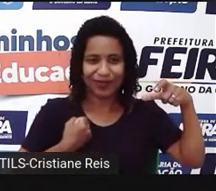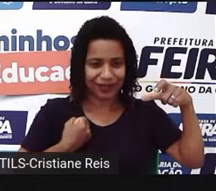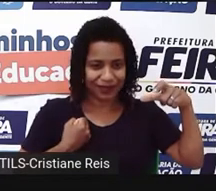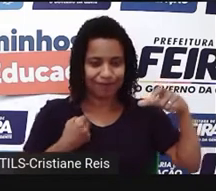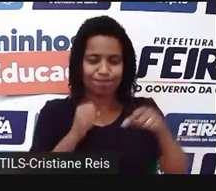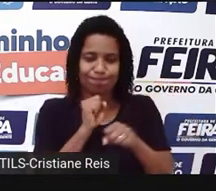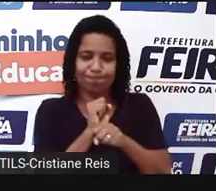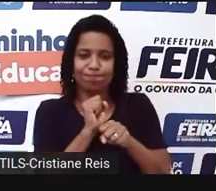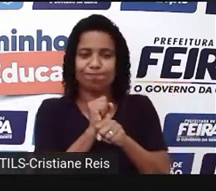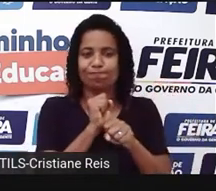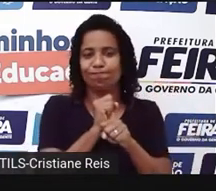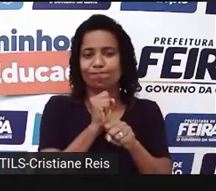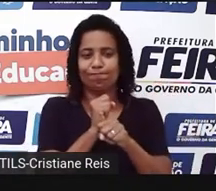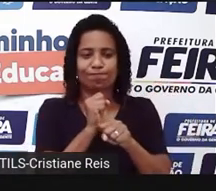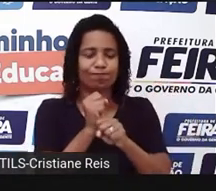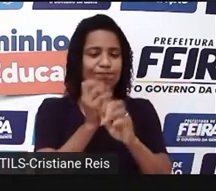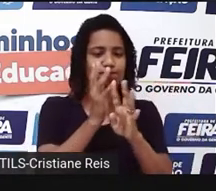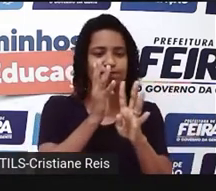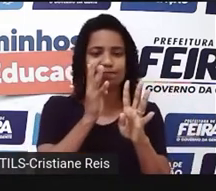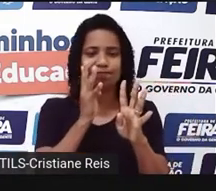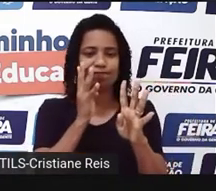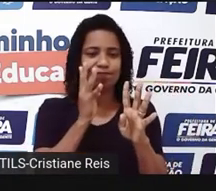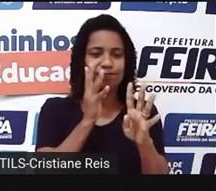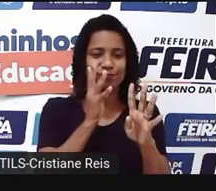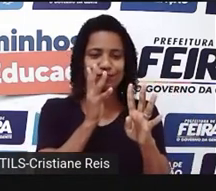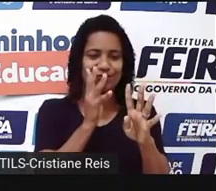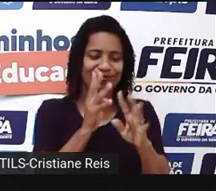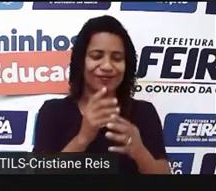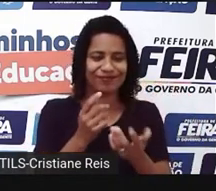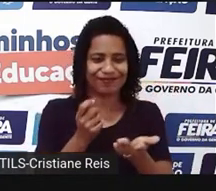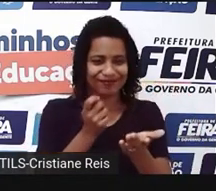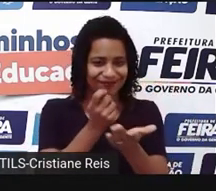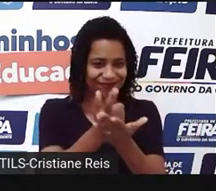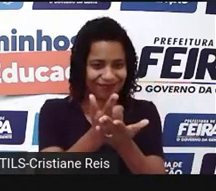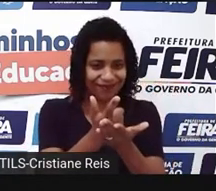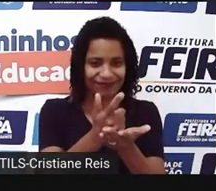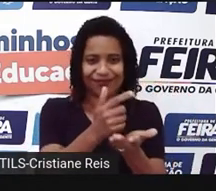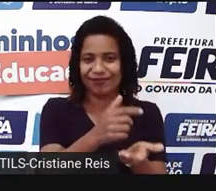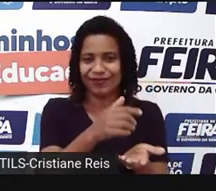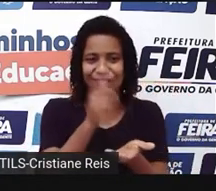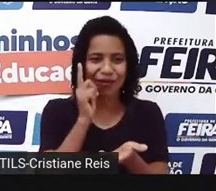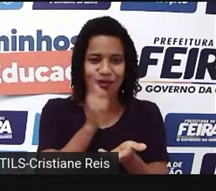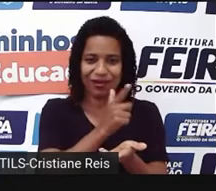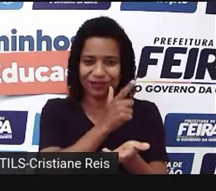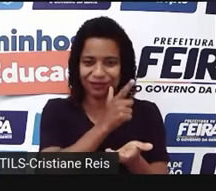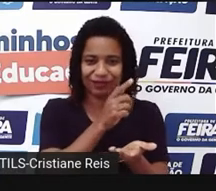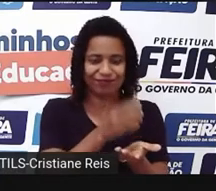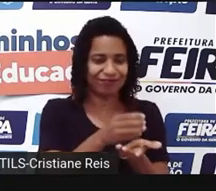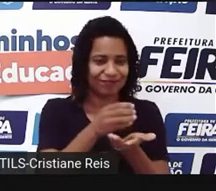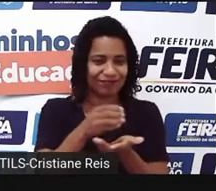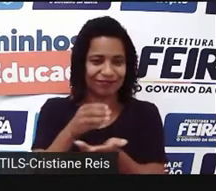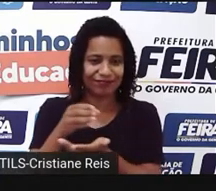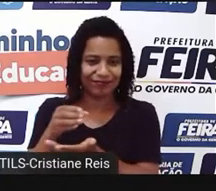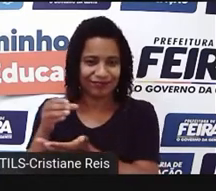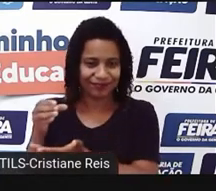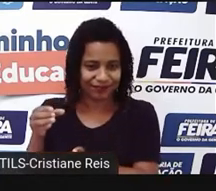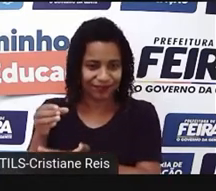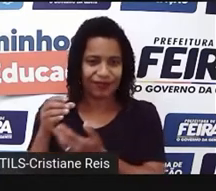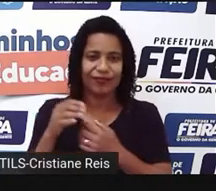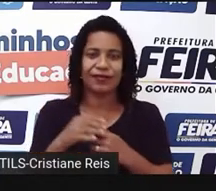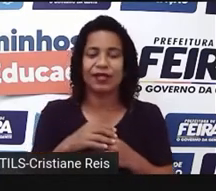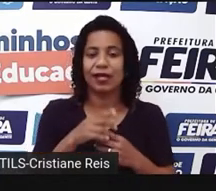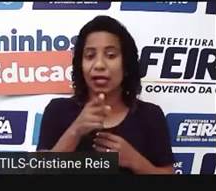aguardando ser chamado para pegar o nosso pedido. Então, esta pessoa, ela tem um pedido de número